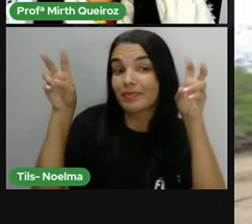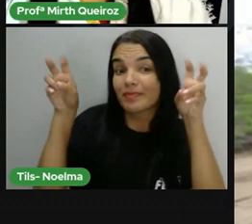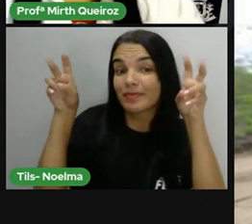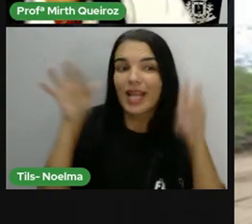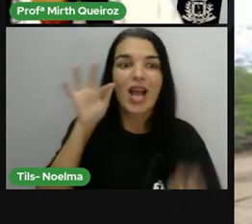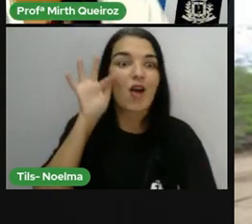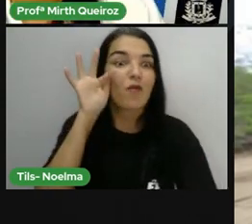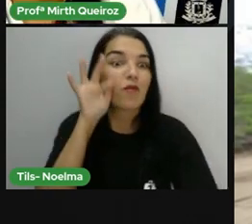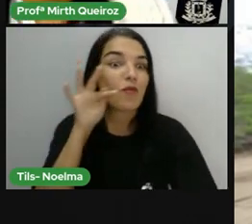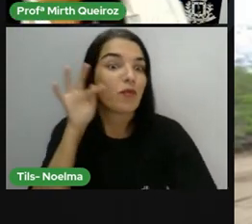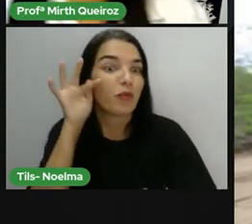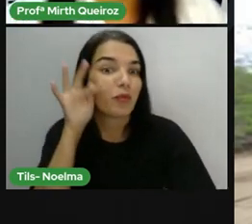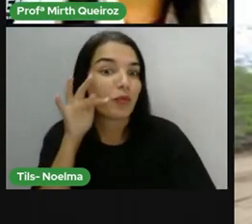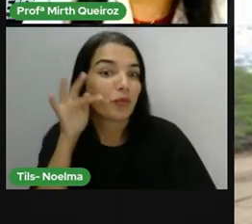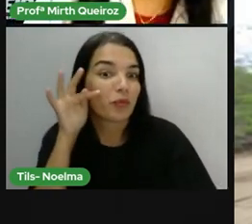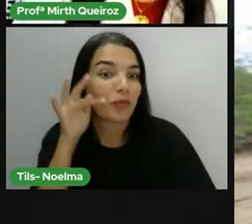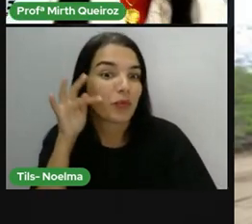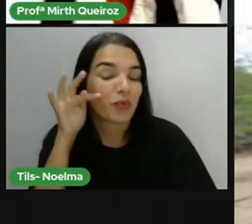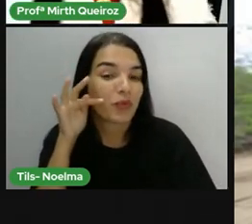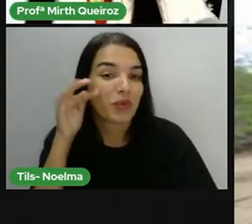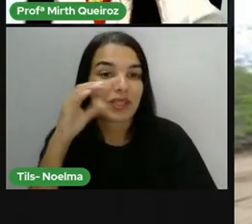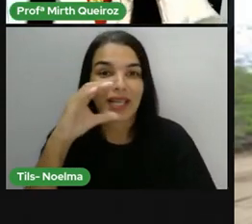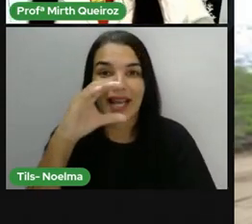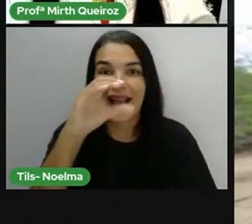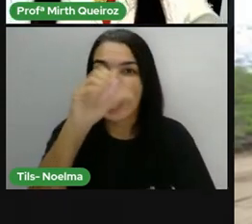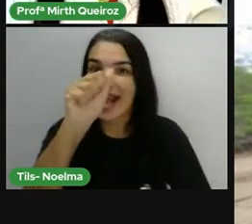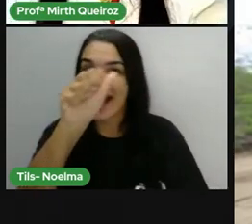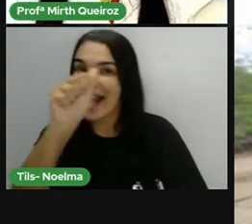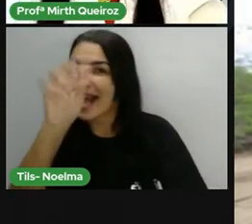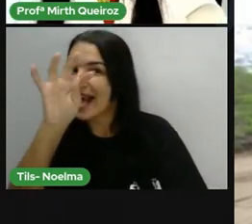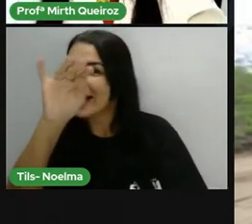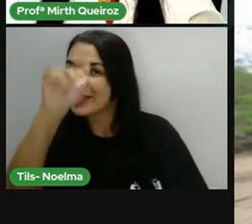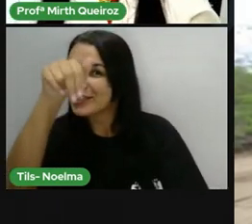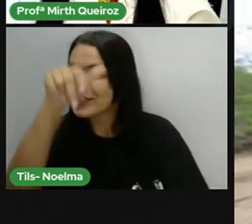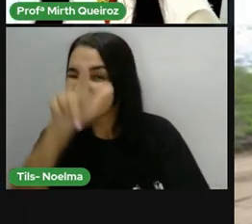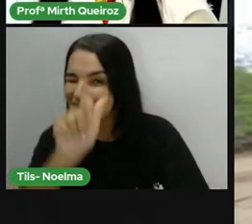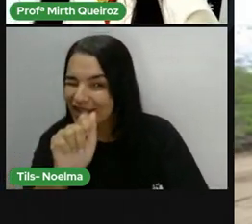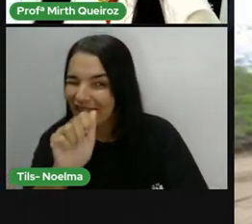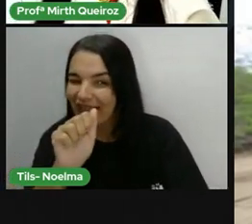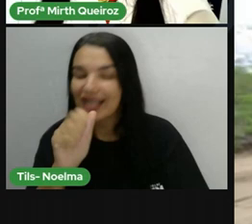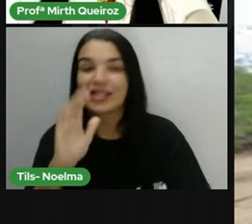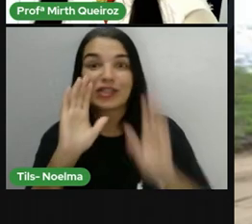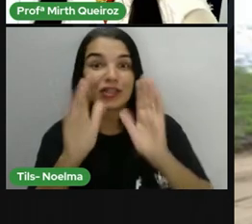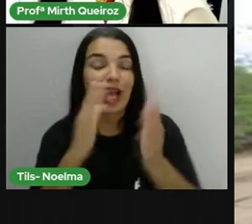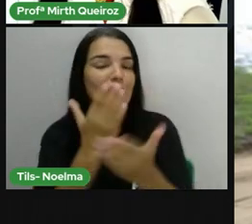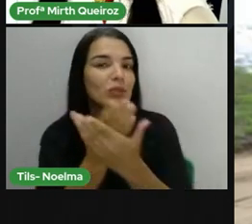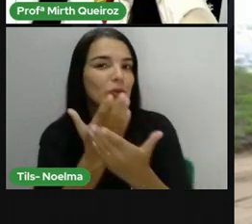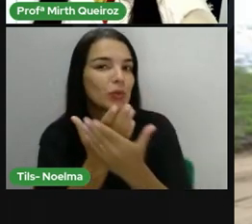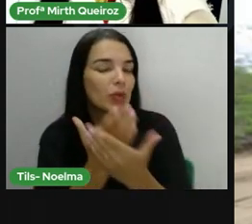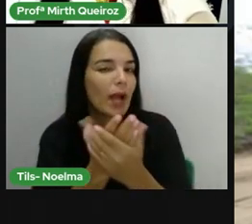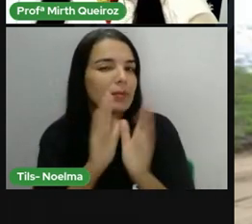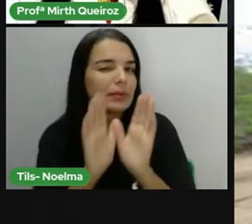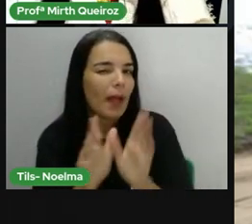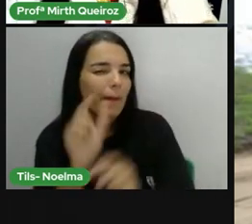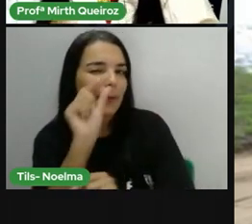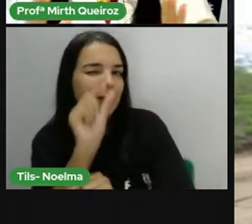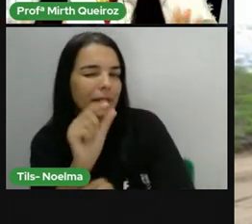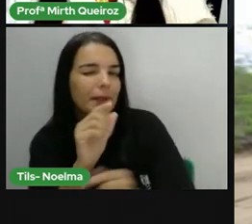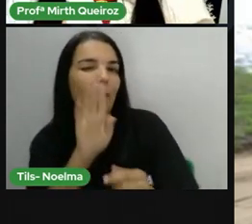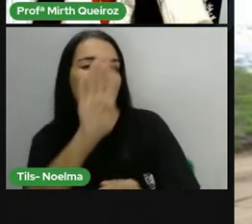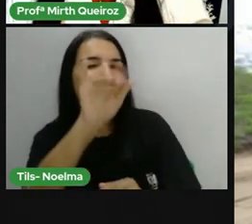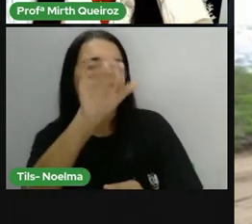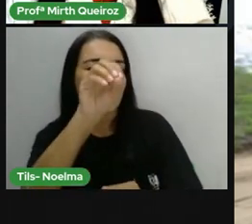frutas da caatinga, né? Já estudamos um pouquinho aí da caatinga, a gente sabe que é um bioma brasileiro